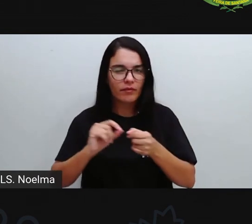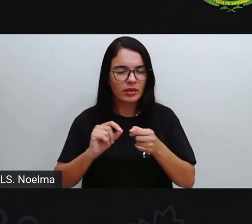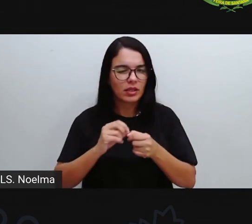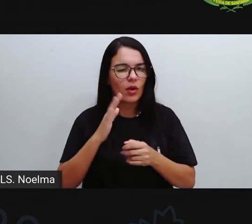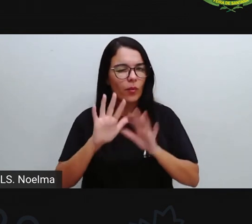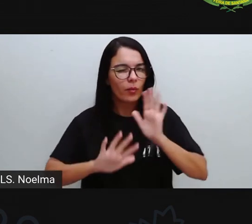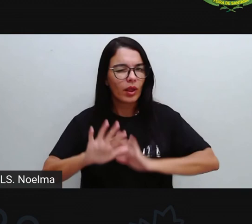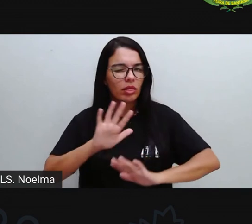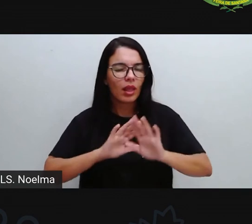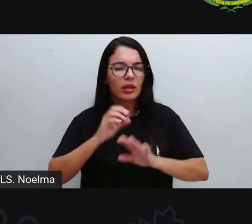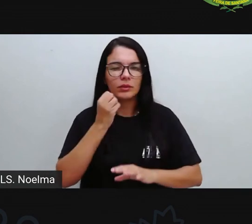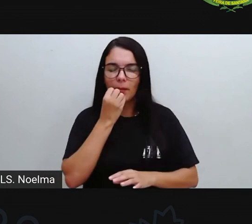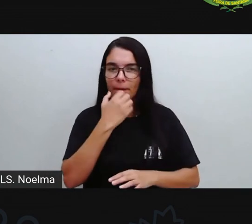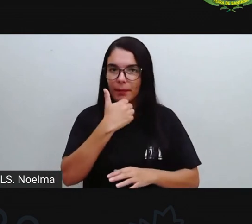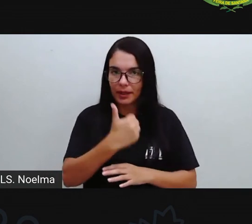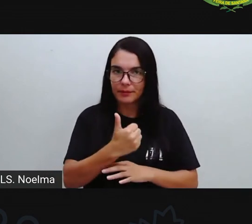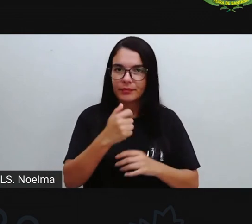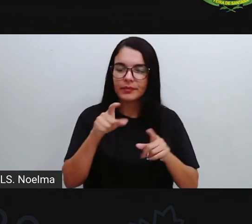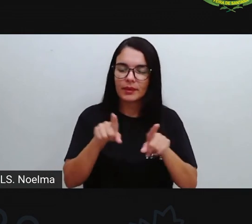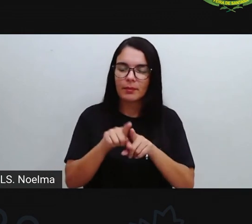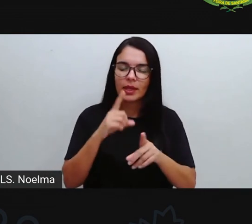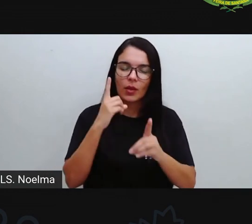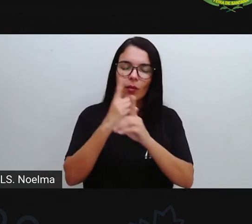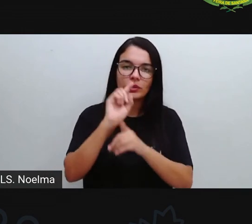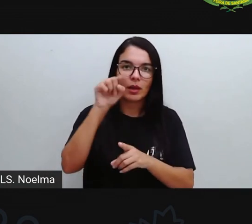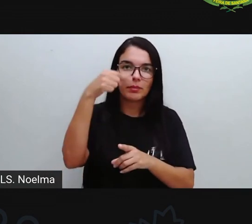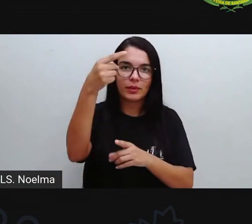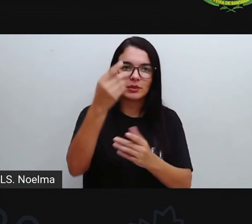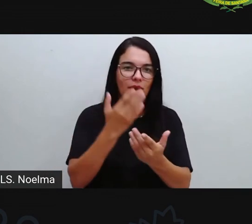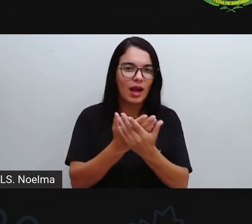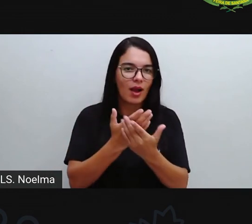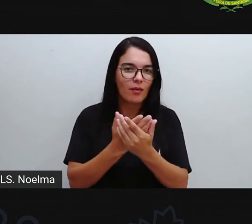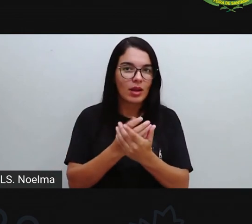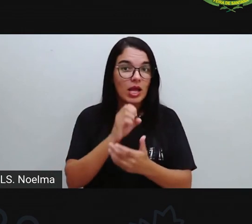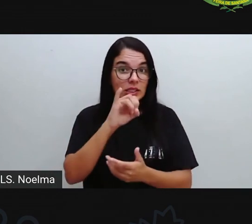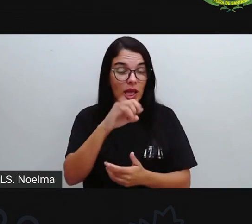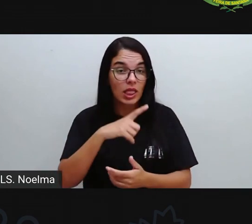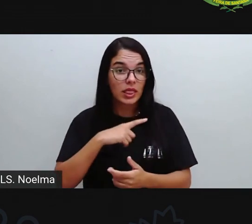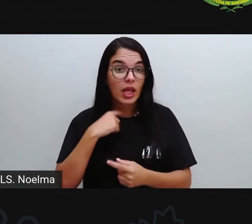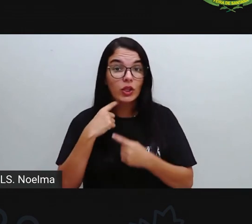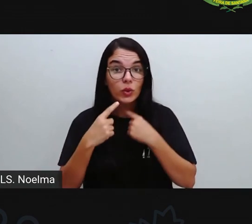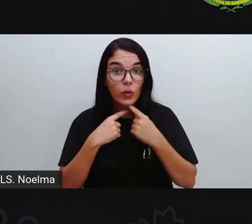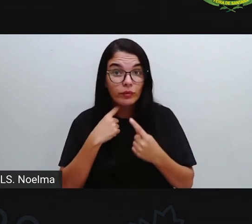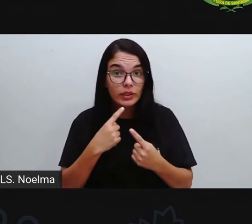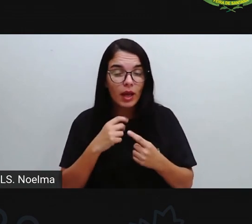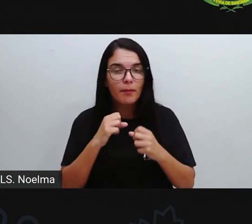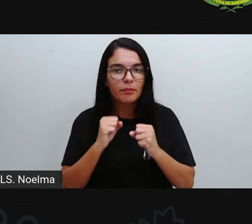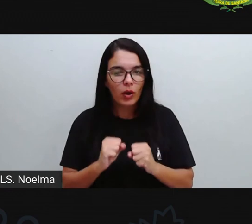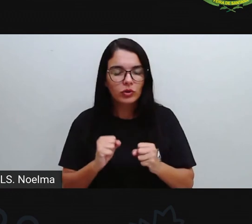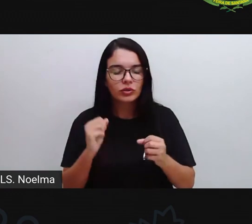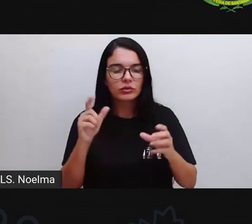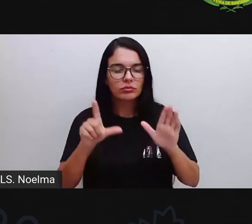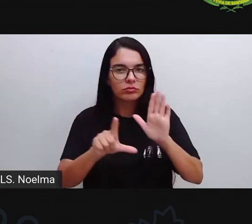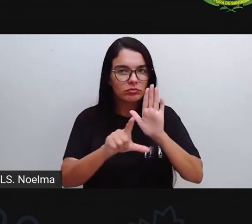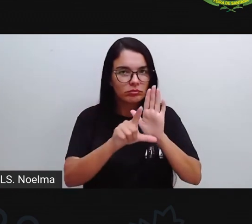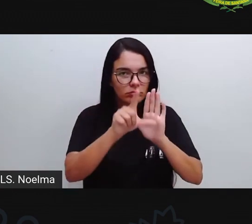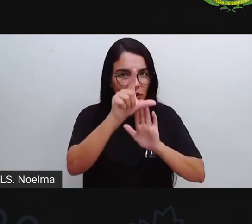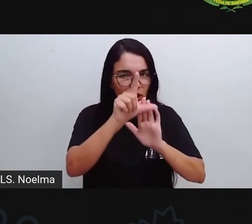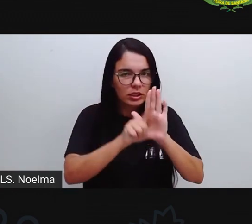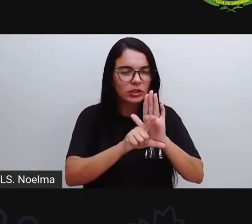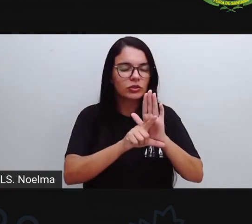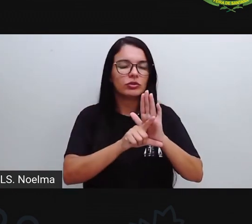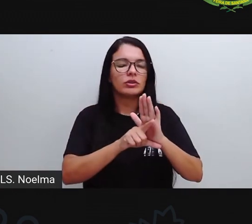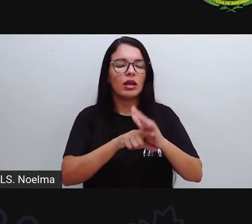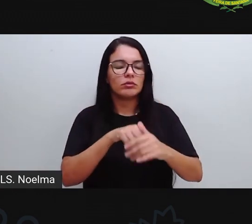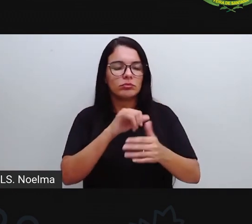muito cuidado, com muito capricho, e a gente se encontra na nossa próxima aula. Caso vocês tenham qualquer dúvida, vá lá no nosso canal da Seduc de Feira de